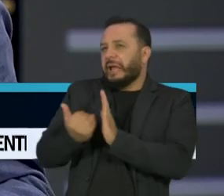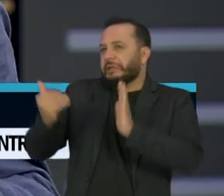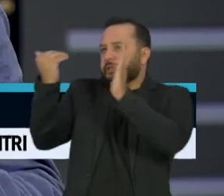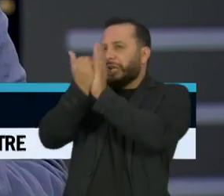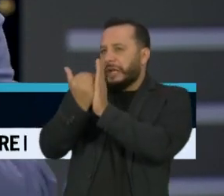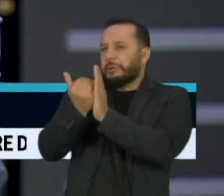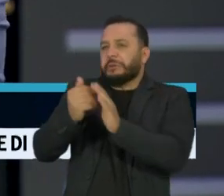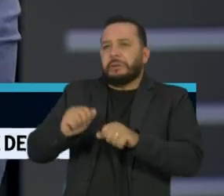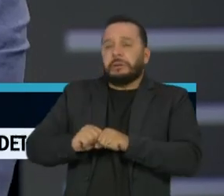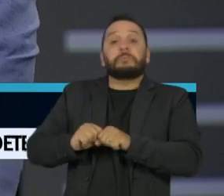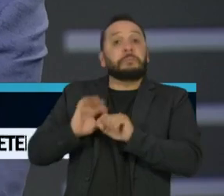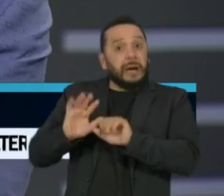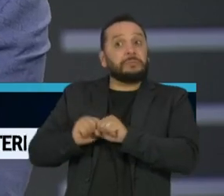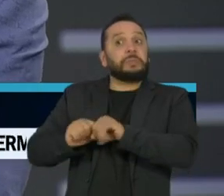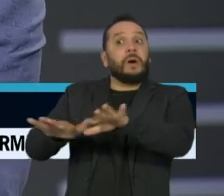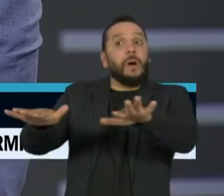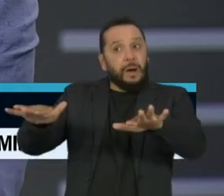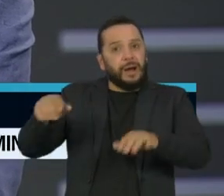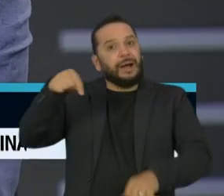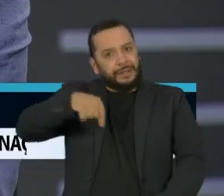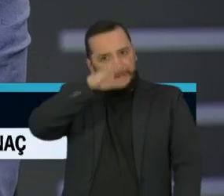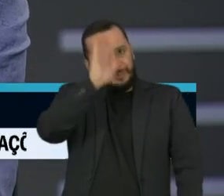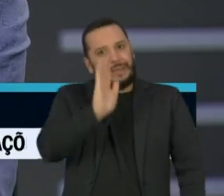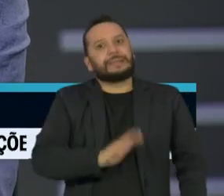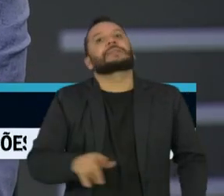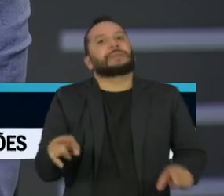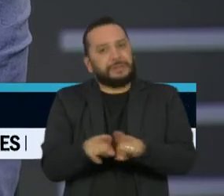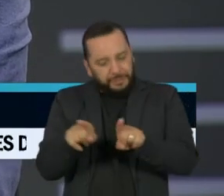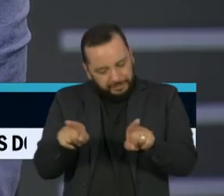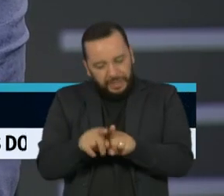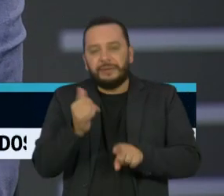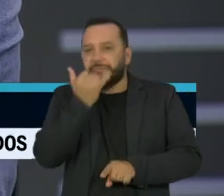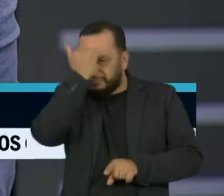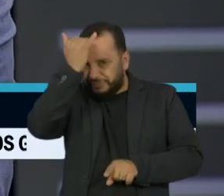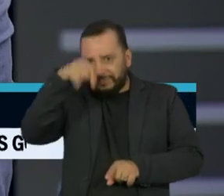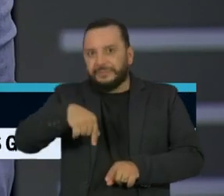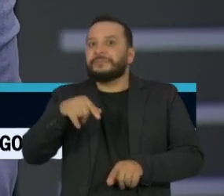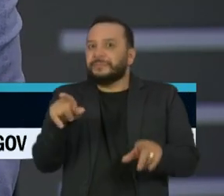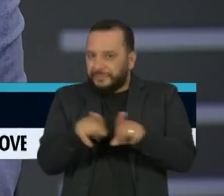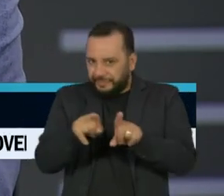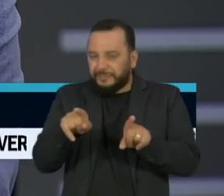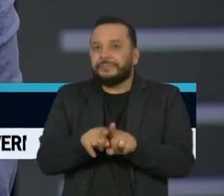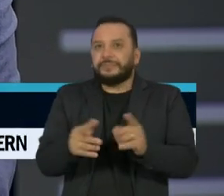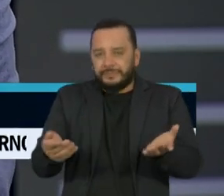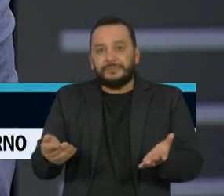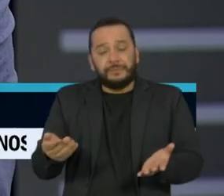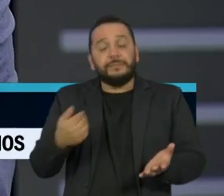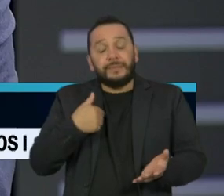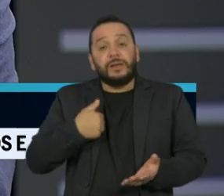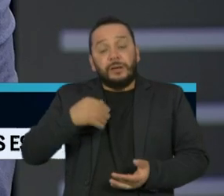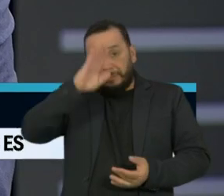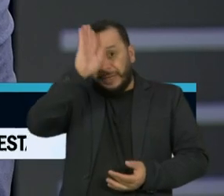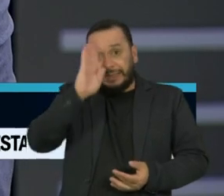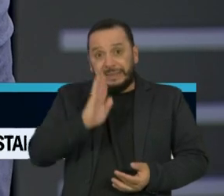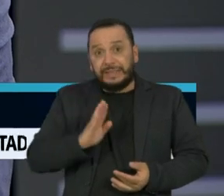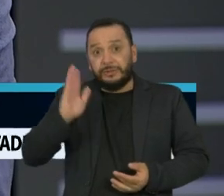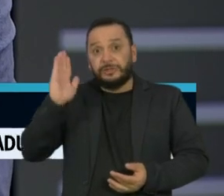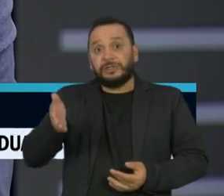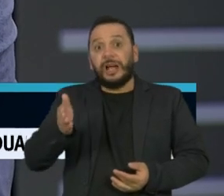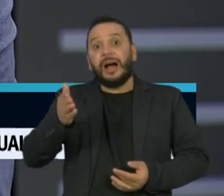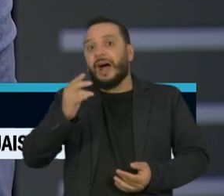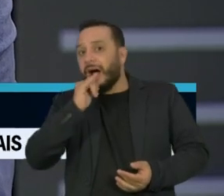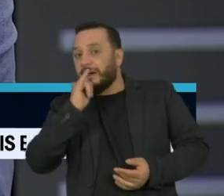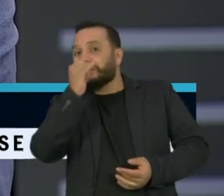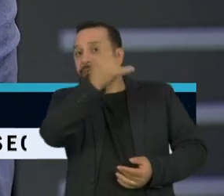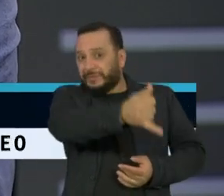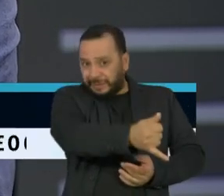país que estava muito distante da onda, recebeu a comunicação com muita antecedência e por conta de